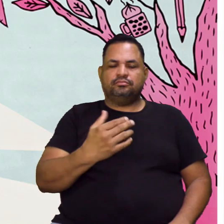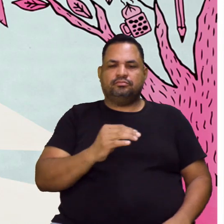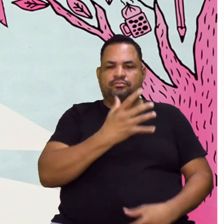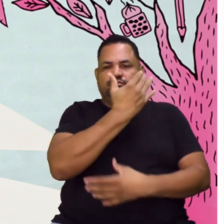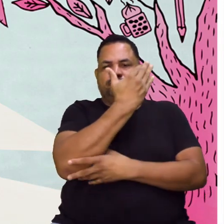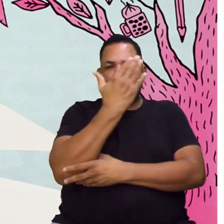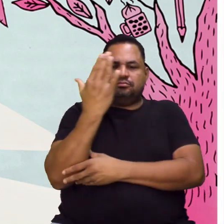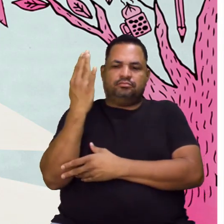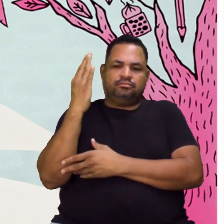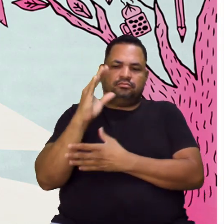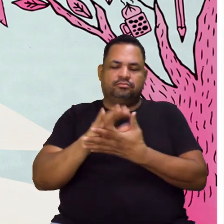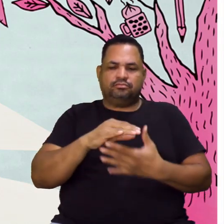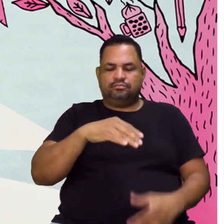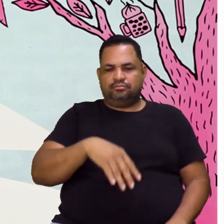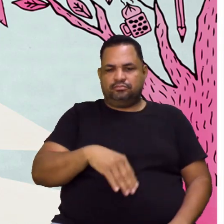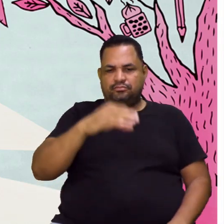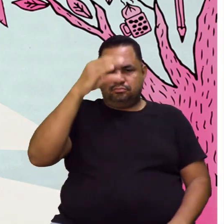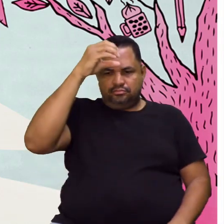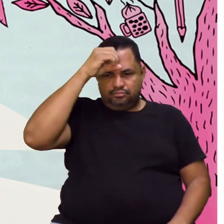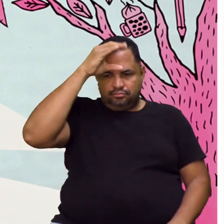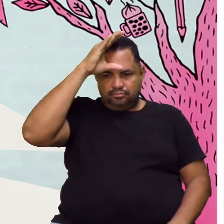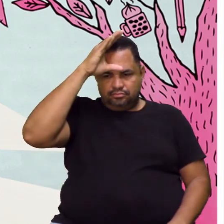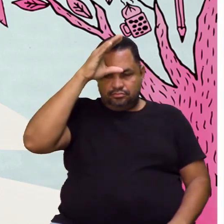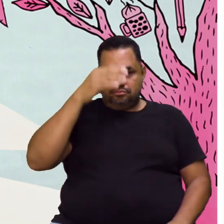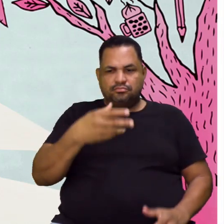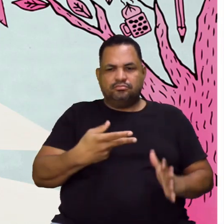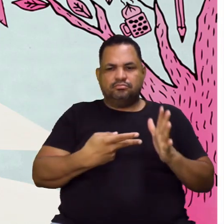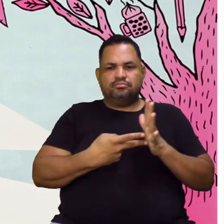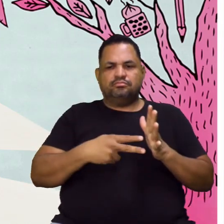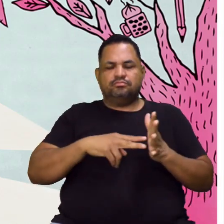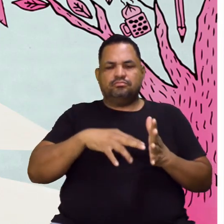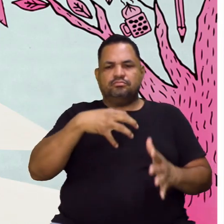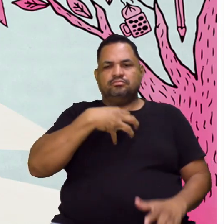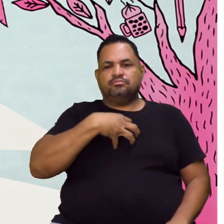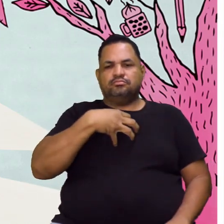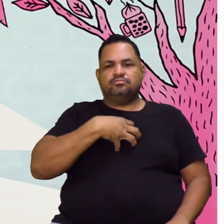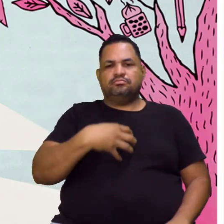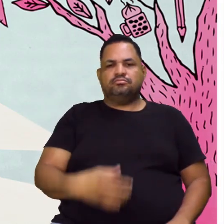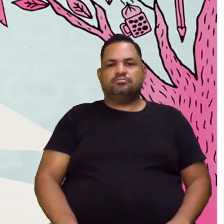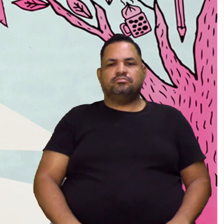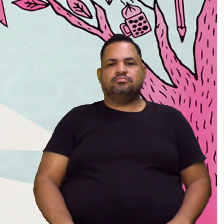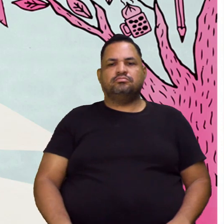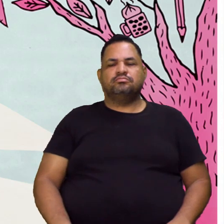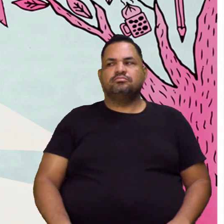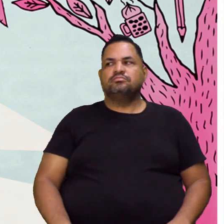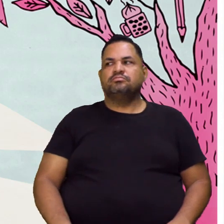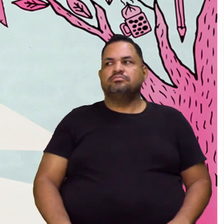do conhecimento. Semântica. Você já ouviu falar de semântica, Amado?